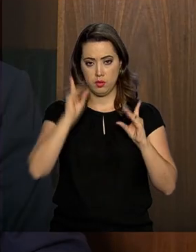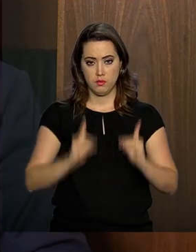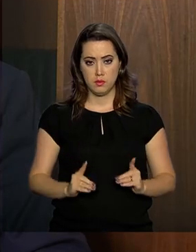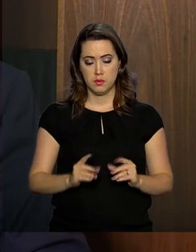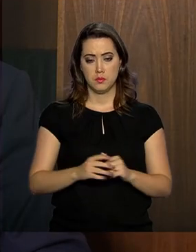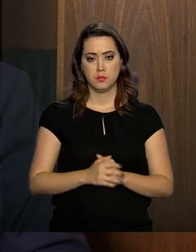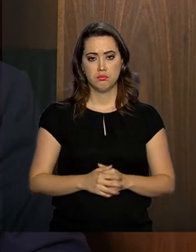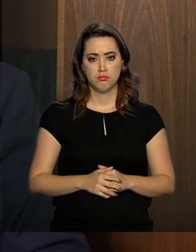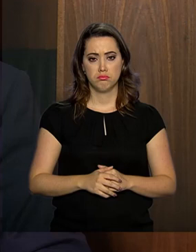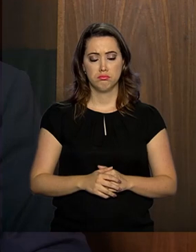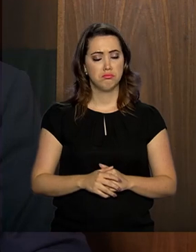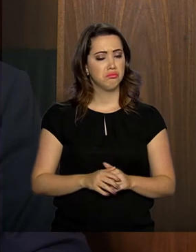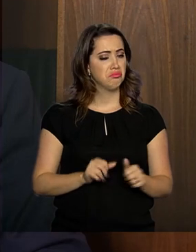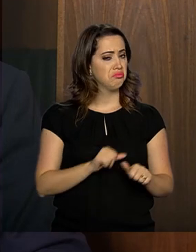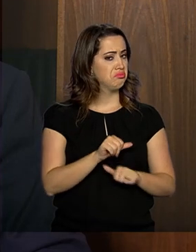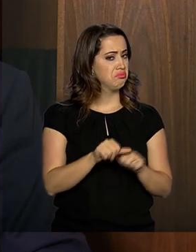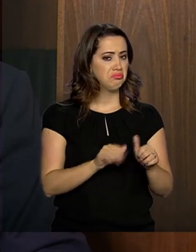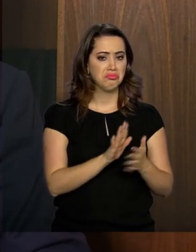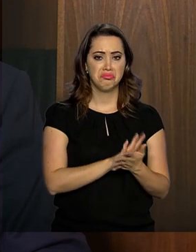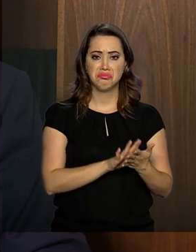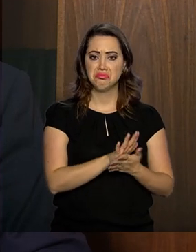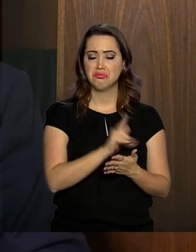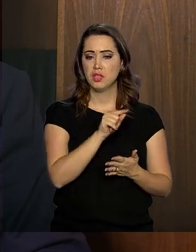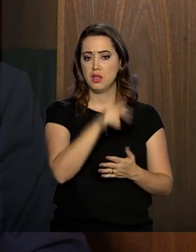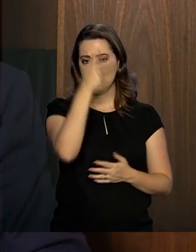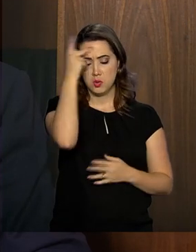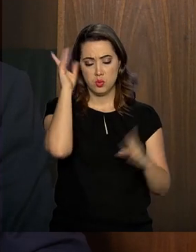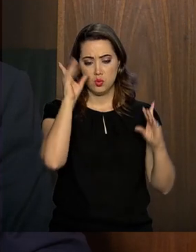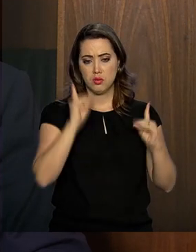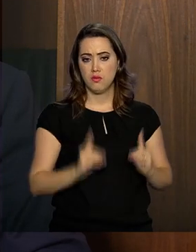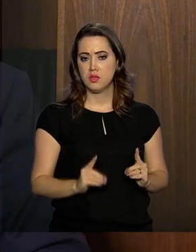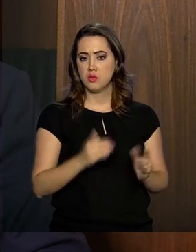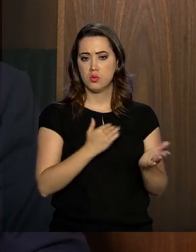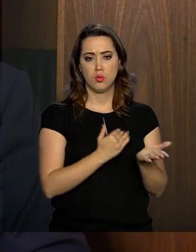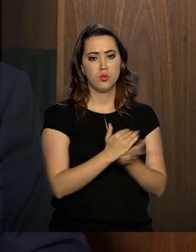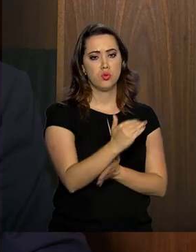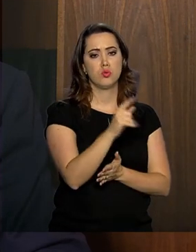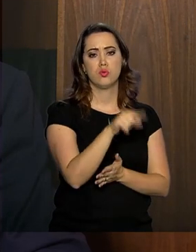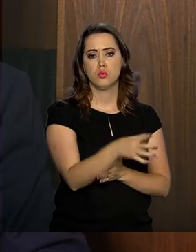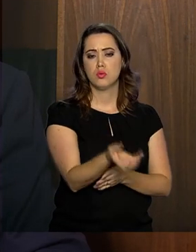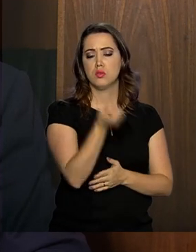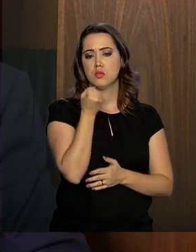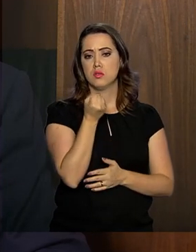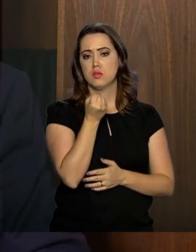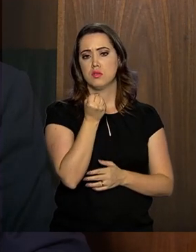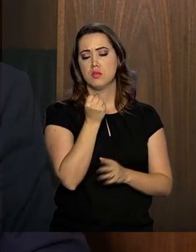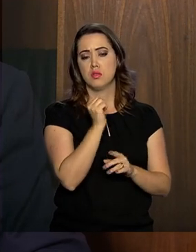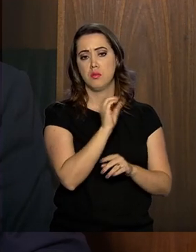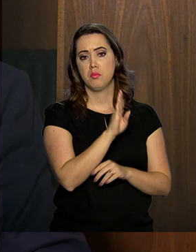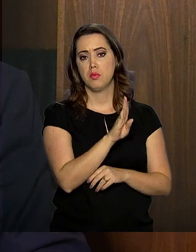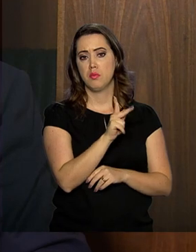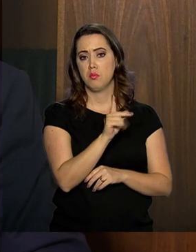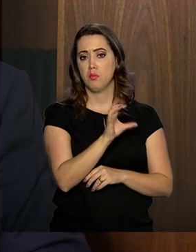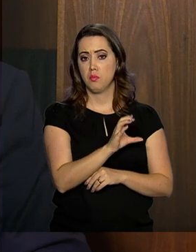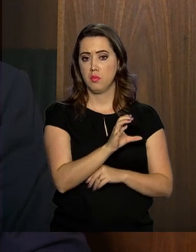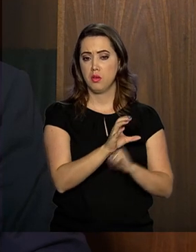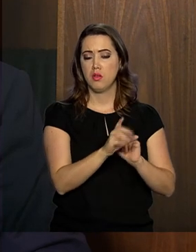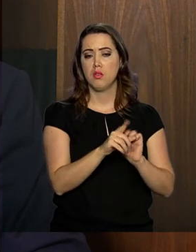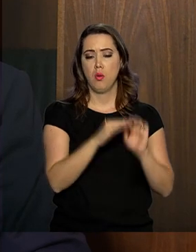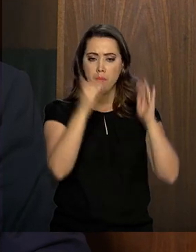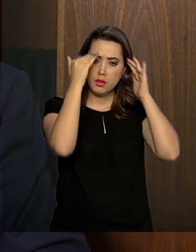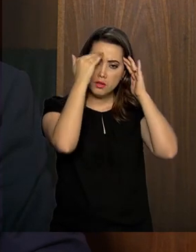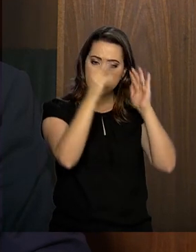Não mudará nada. Então, as pessoas que têm deficiência vão continuar a receber o benefício, desde que tenham as